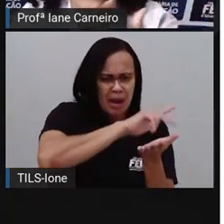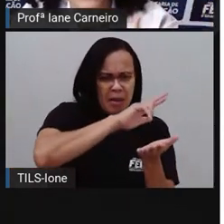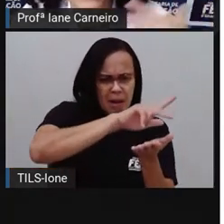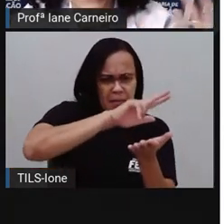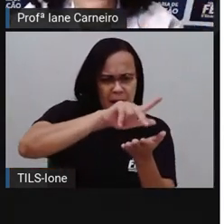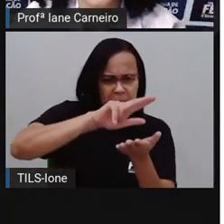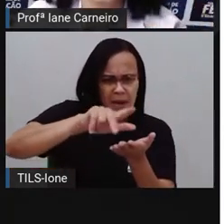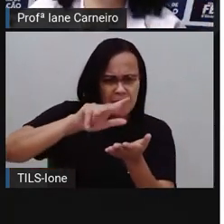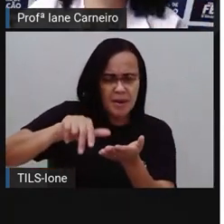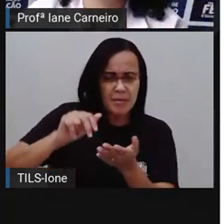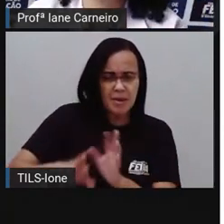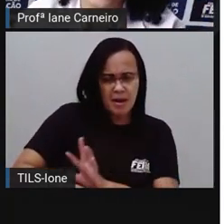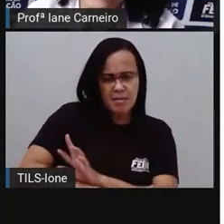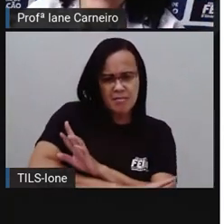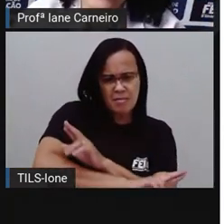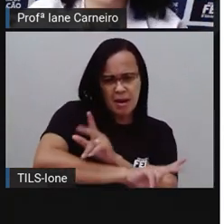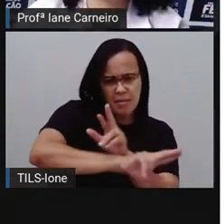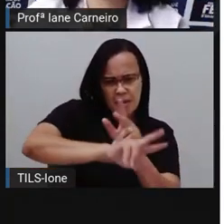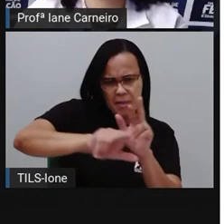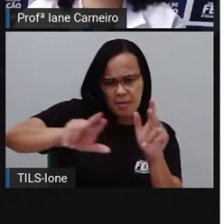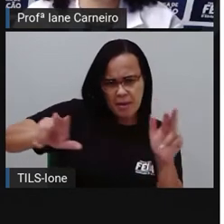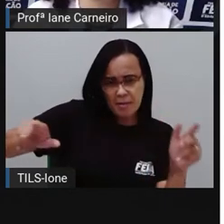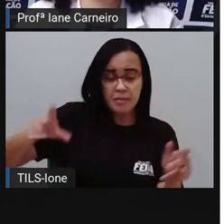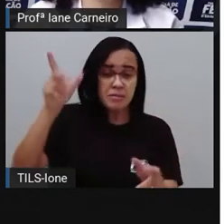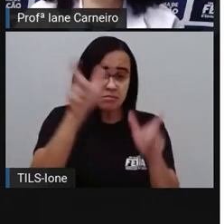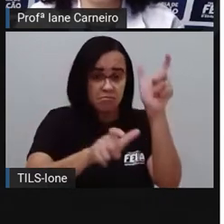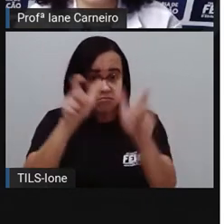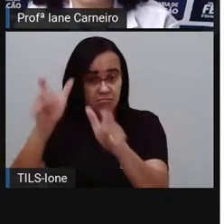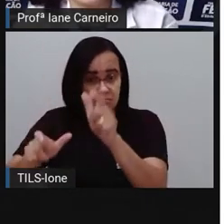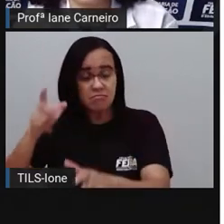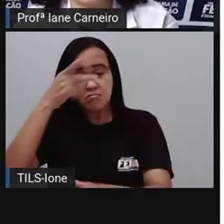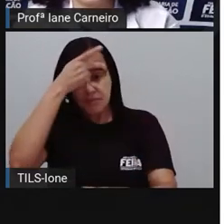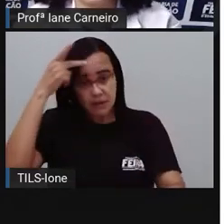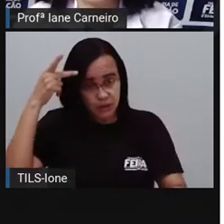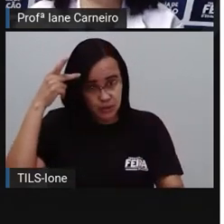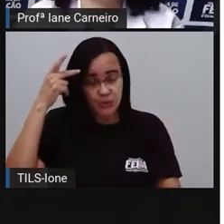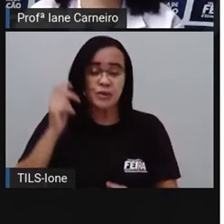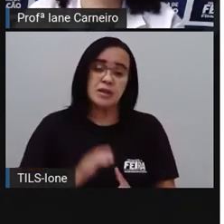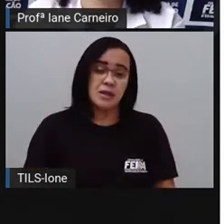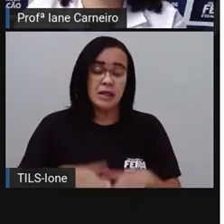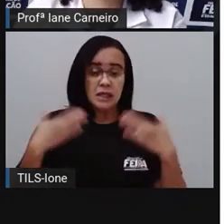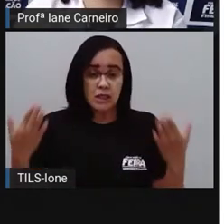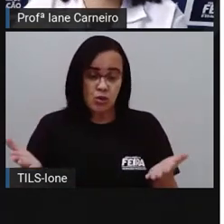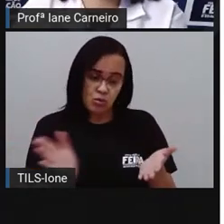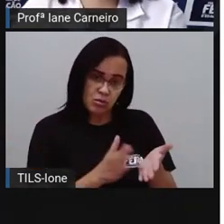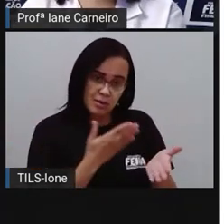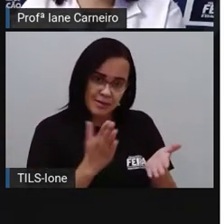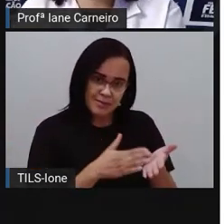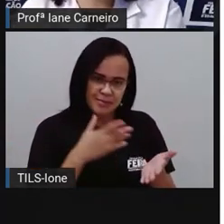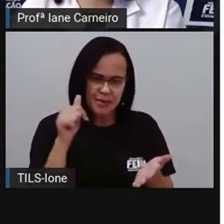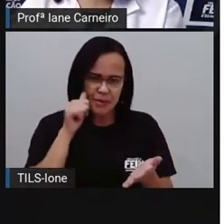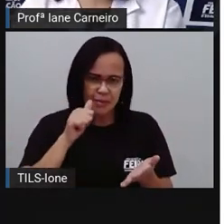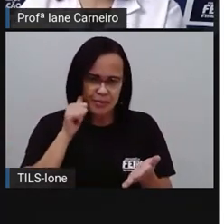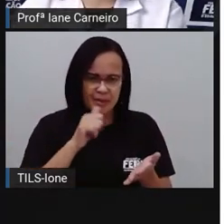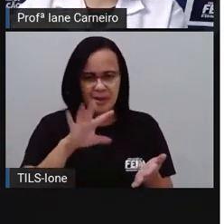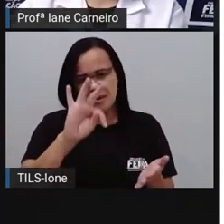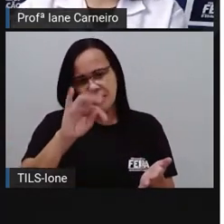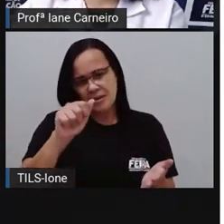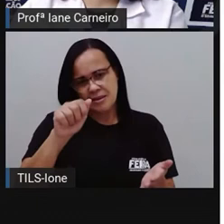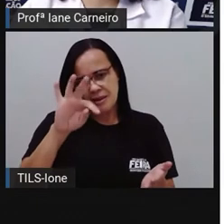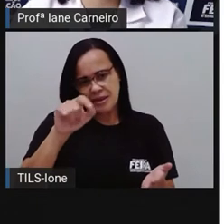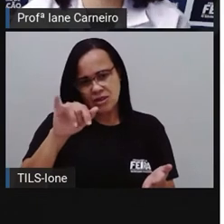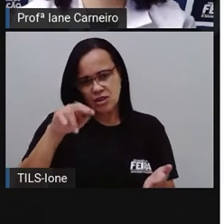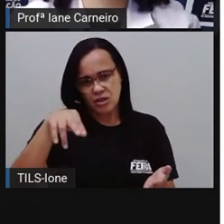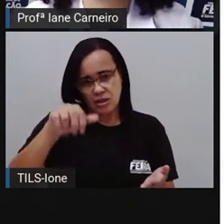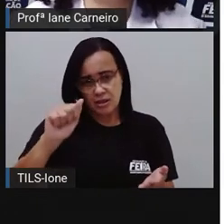variedade de pessoas. E aí, no livro de Tatiana, ela traz essas características. E aí, a Pró vai